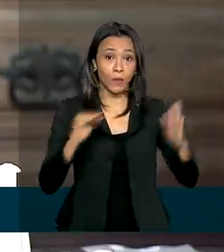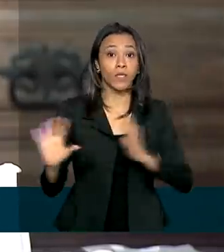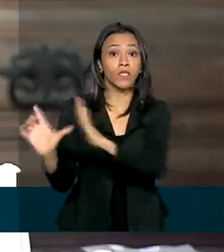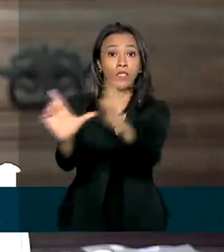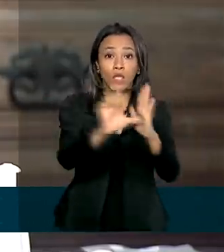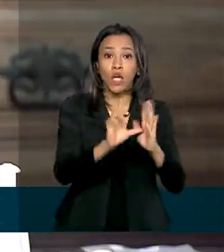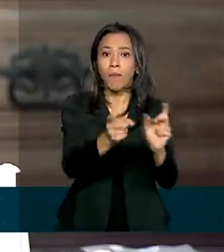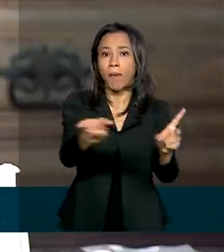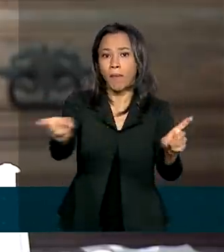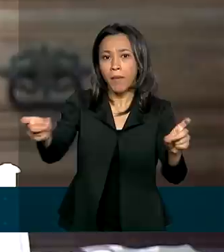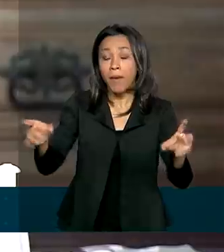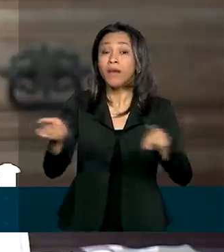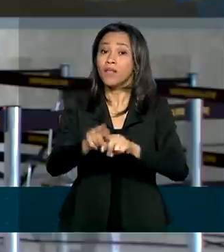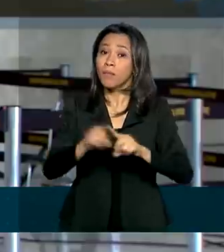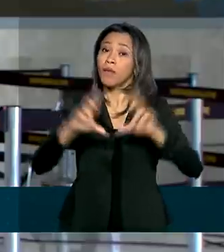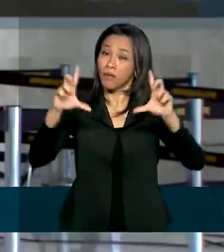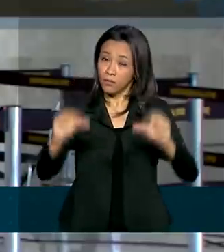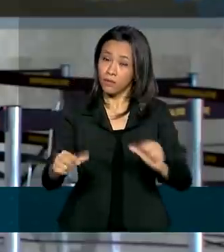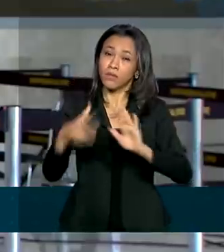daquelas medidas recitivas.